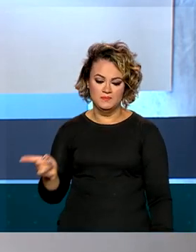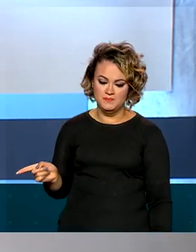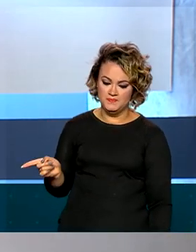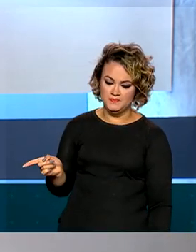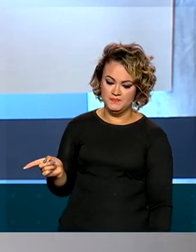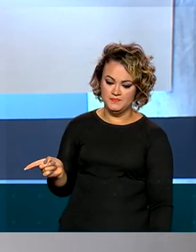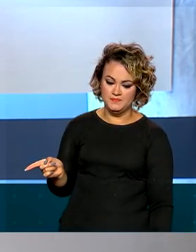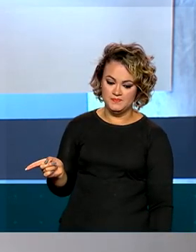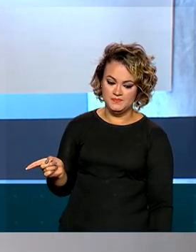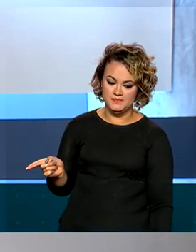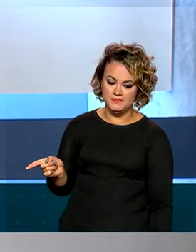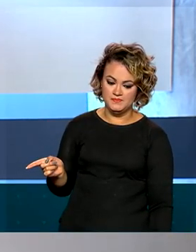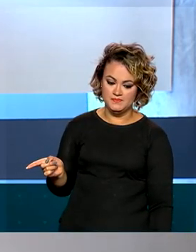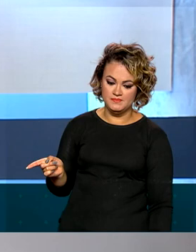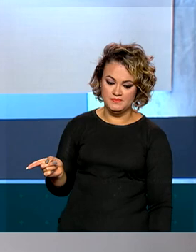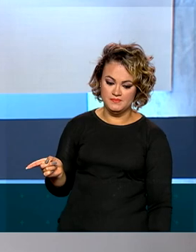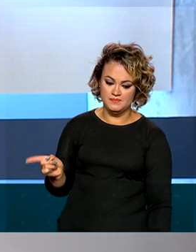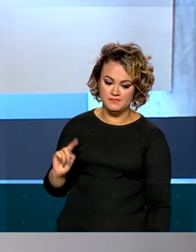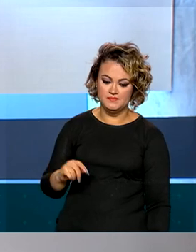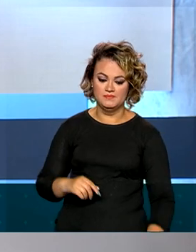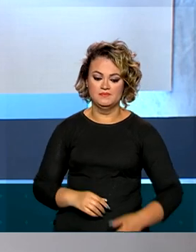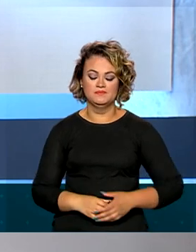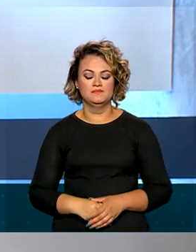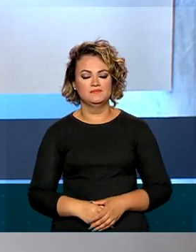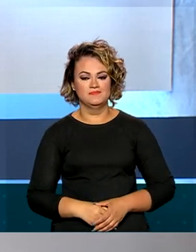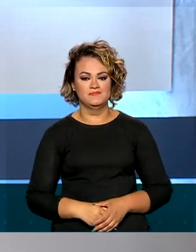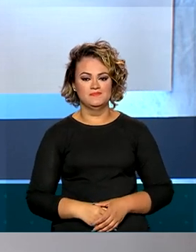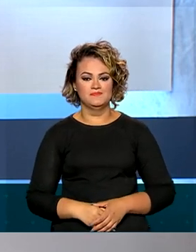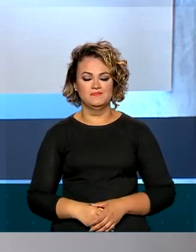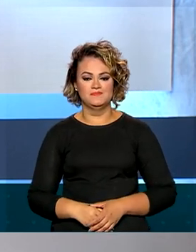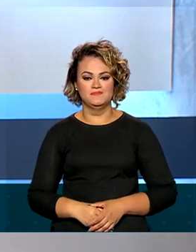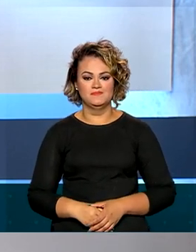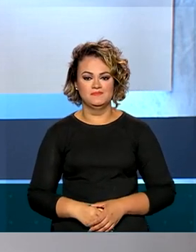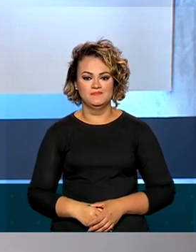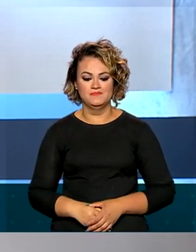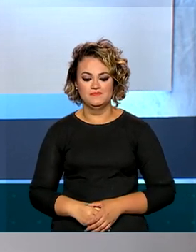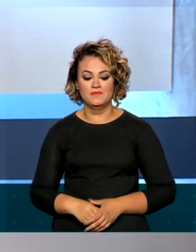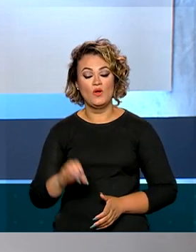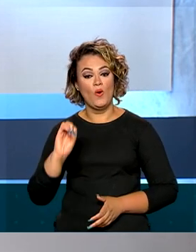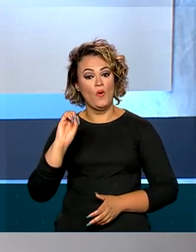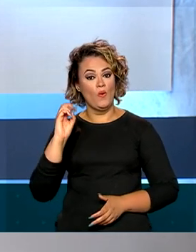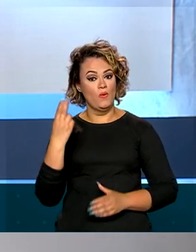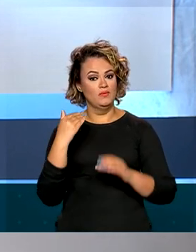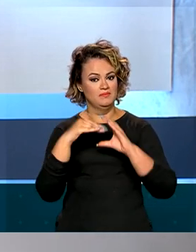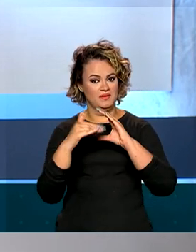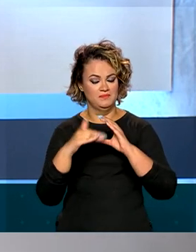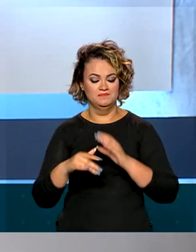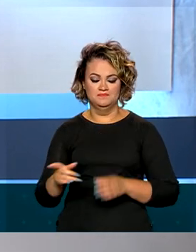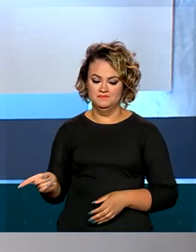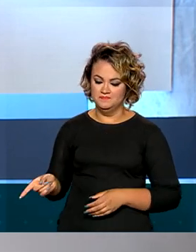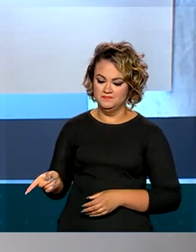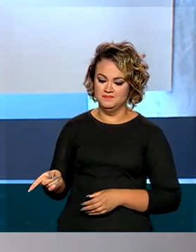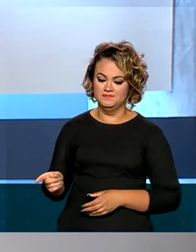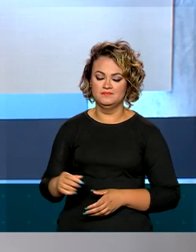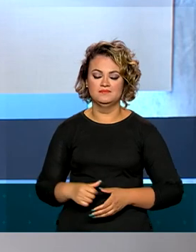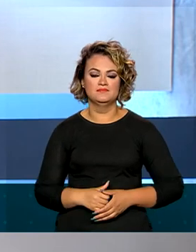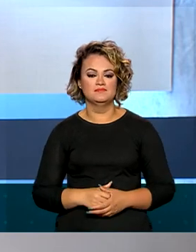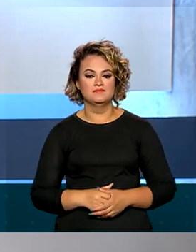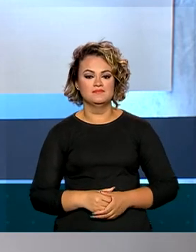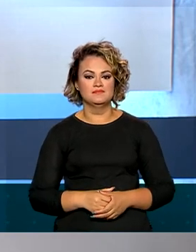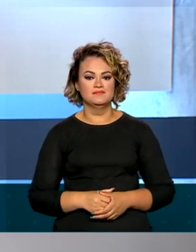0800 055 9550 ou pelo e-mail saquegaroto